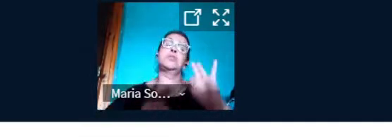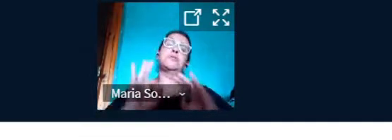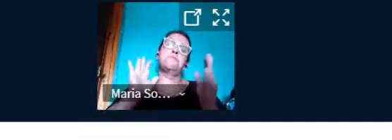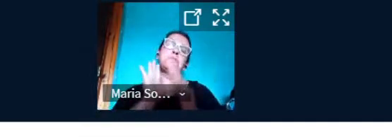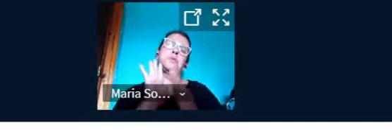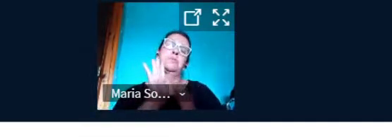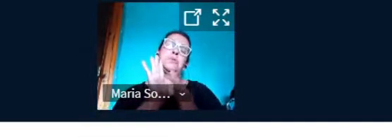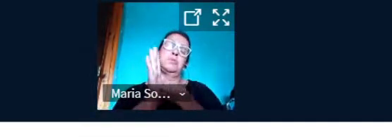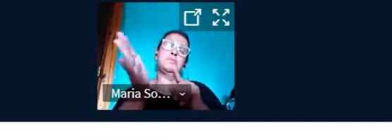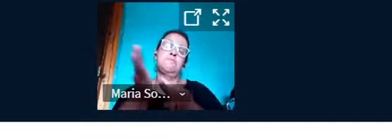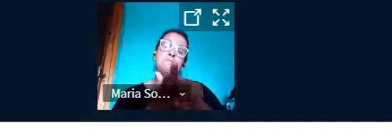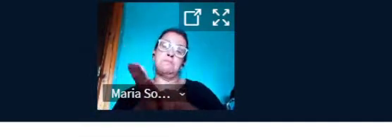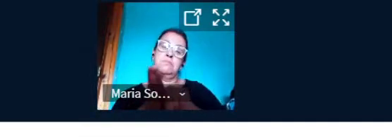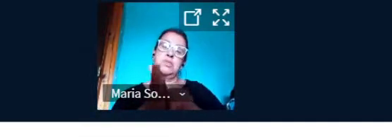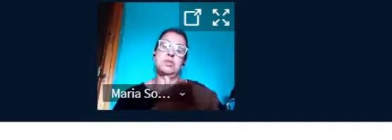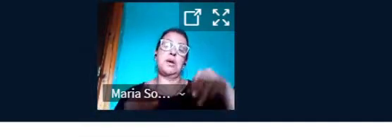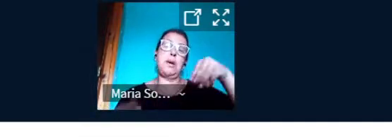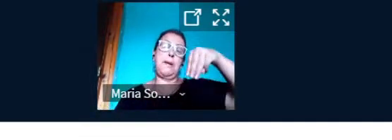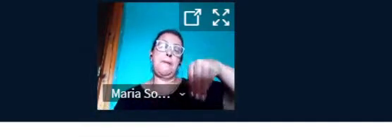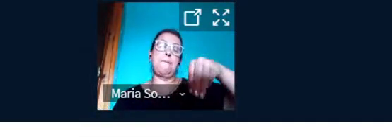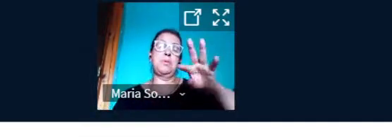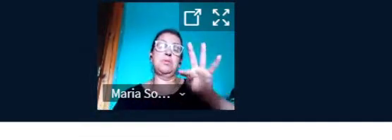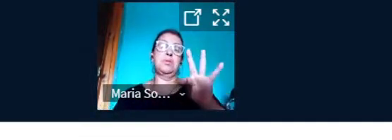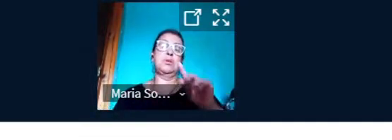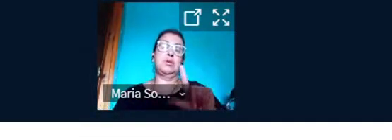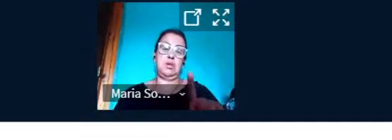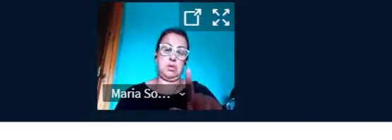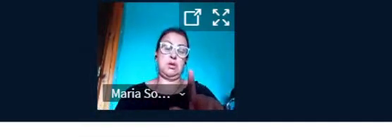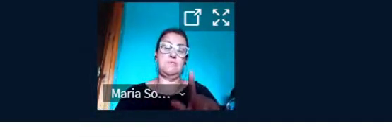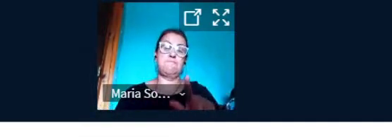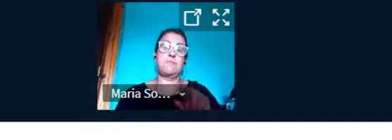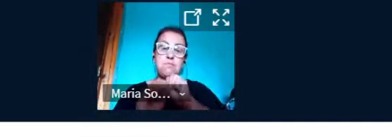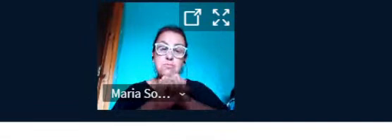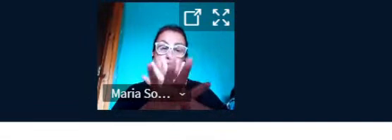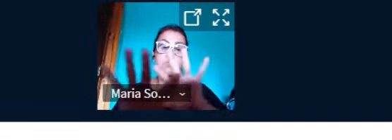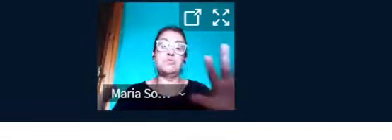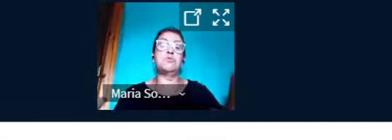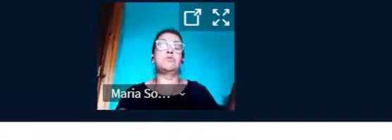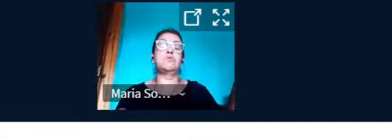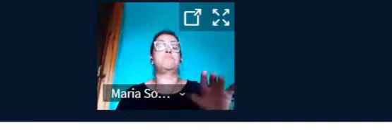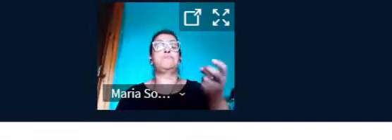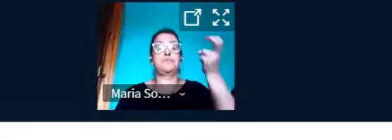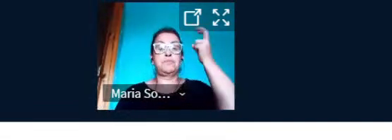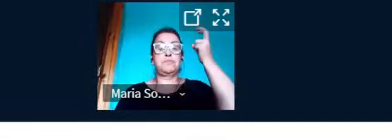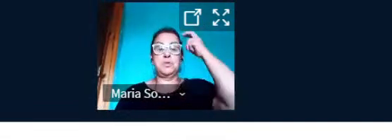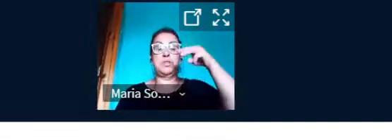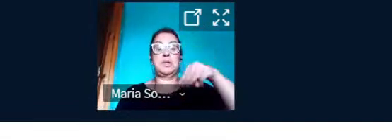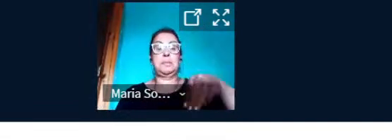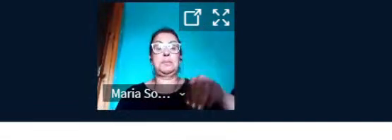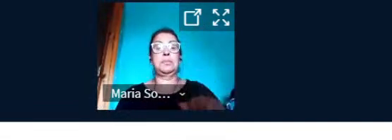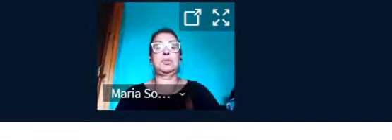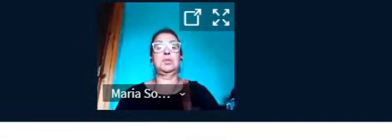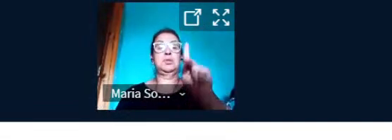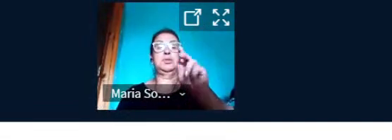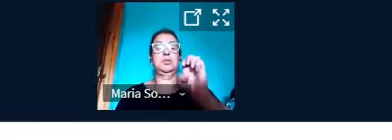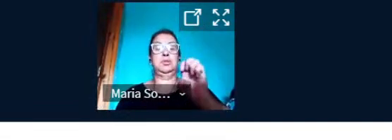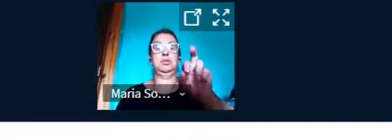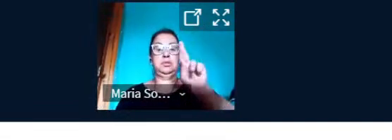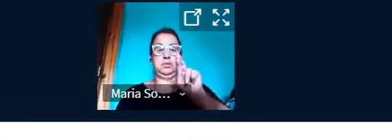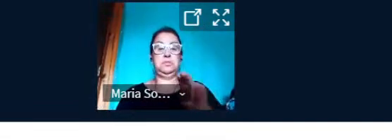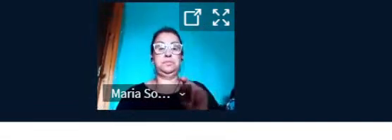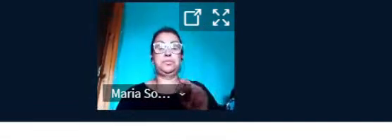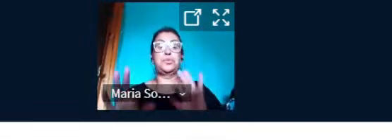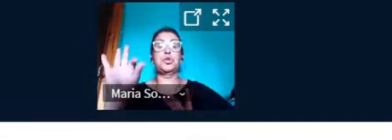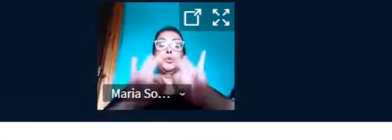maker e a ciência cidadã no campus. Esses projetos têm por objetivo agrupar e criar comunidades de prática que tenham como